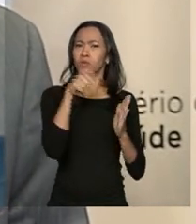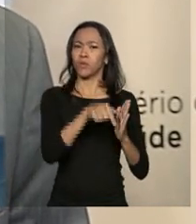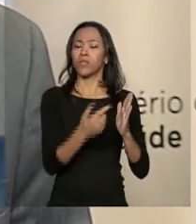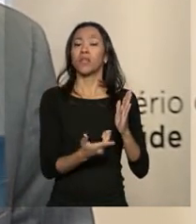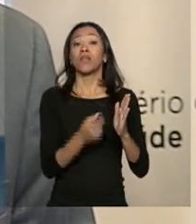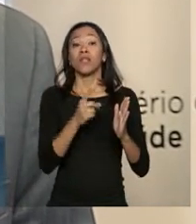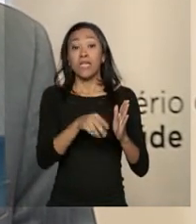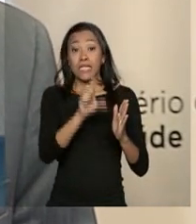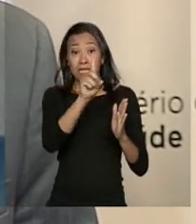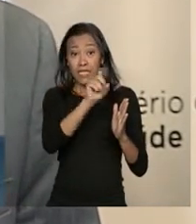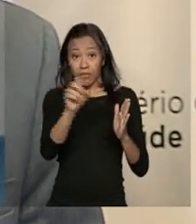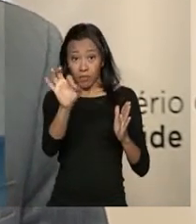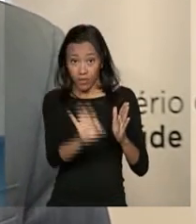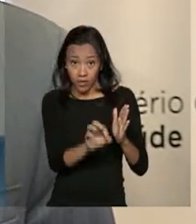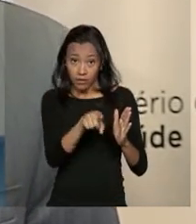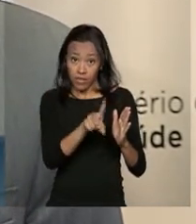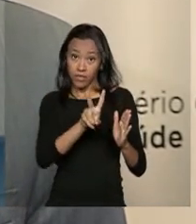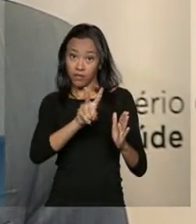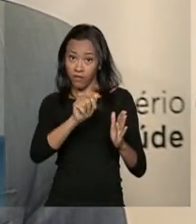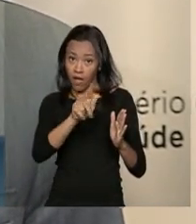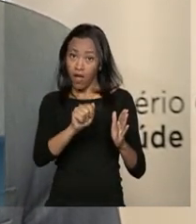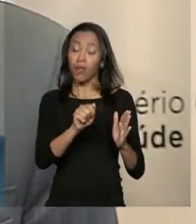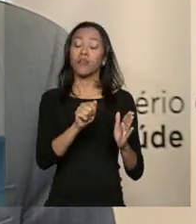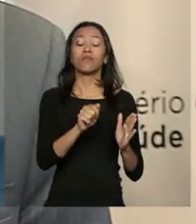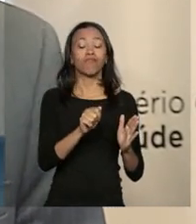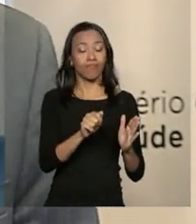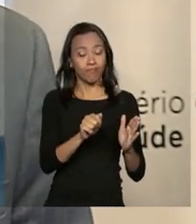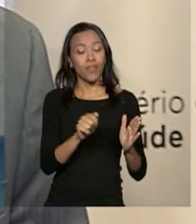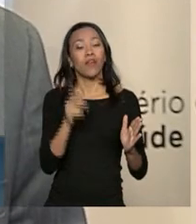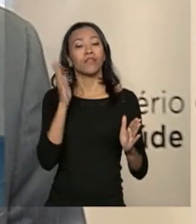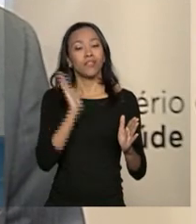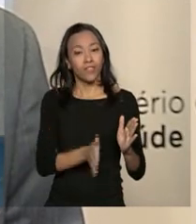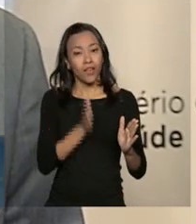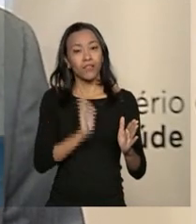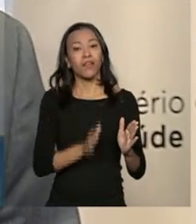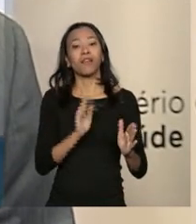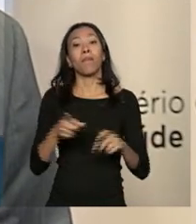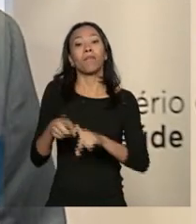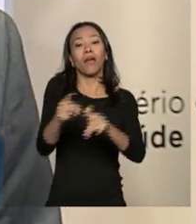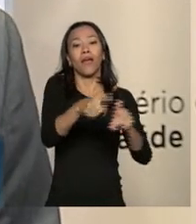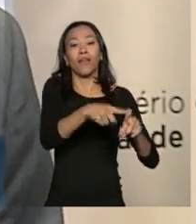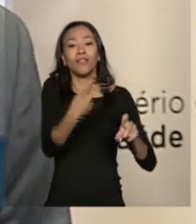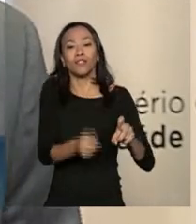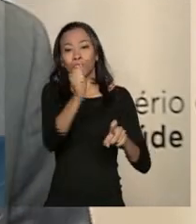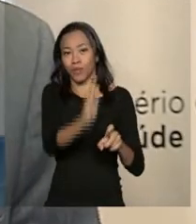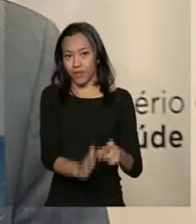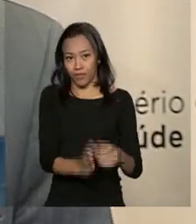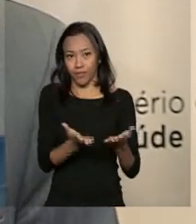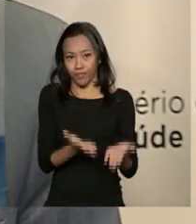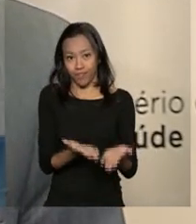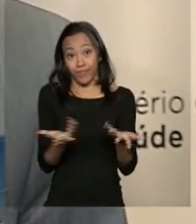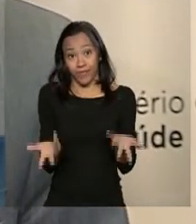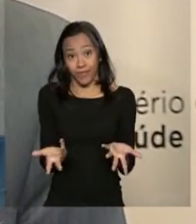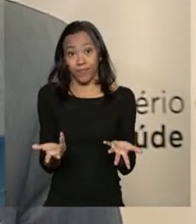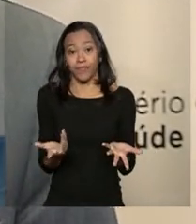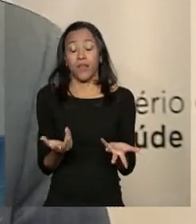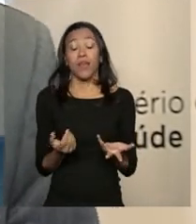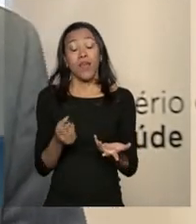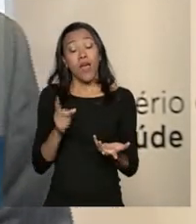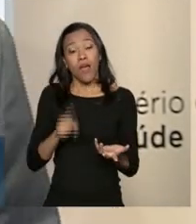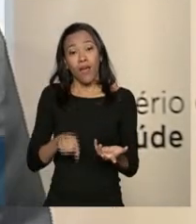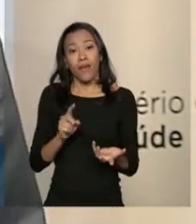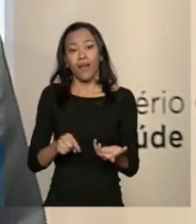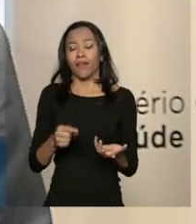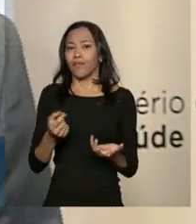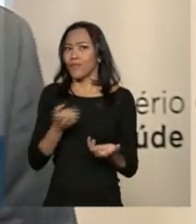% destas vagas foram completamente cobertas por médicos brasileiros. Essa é, sem dúvida